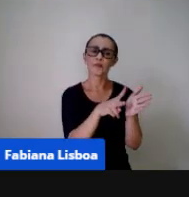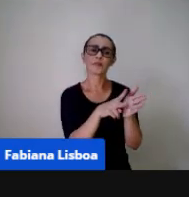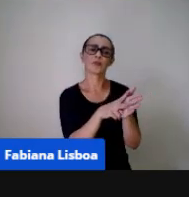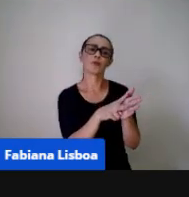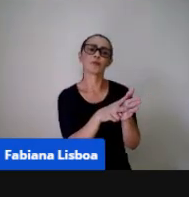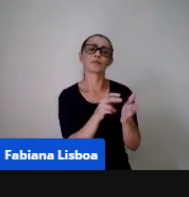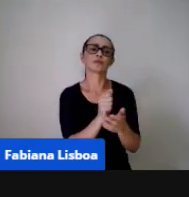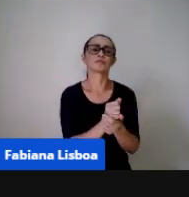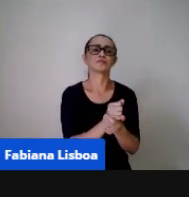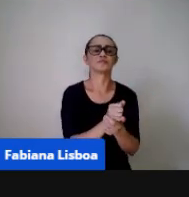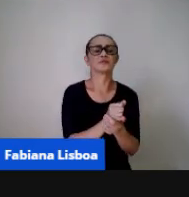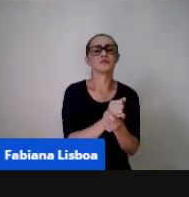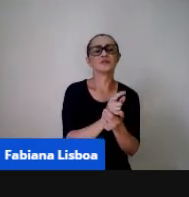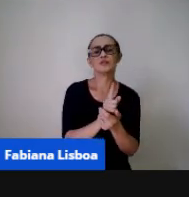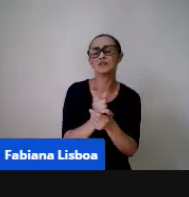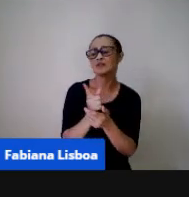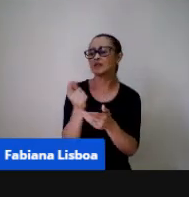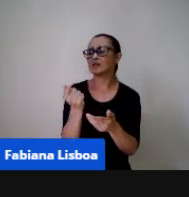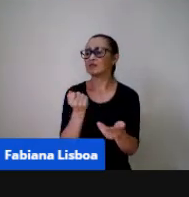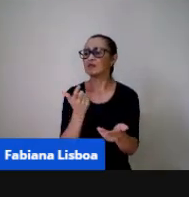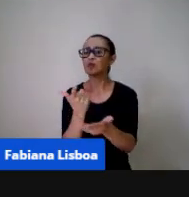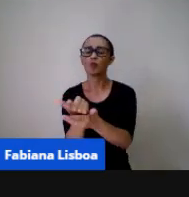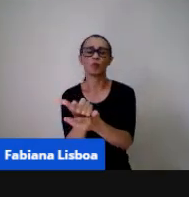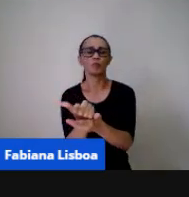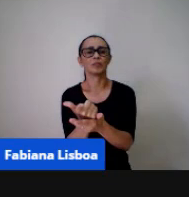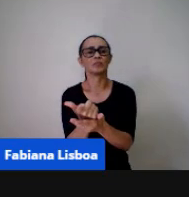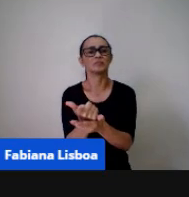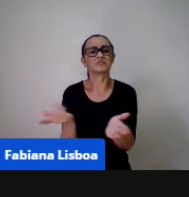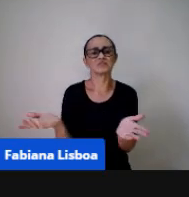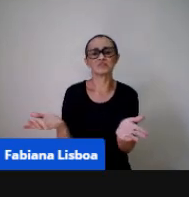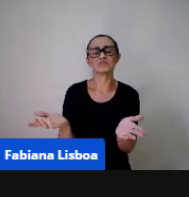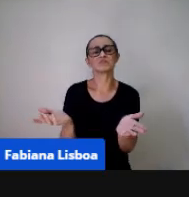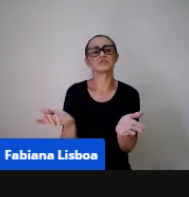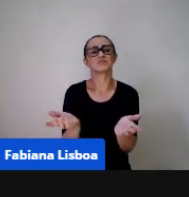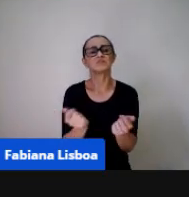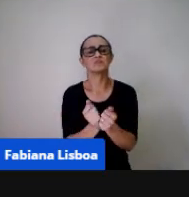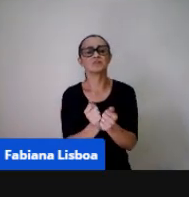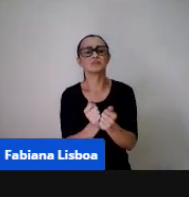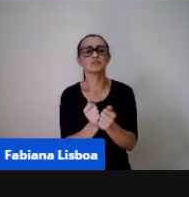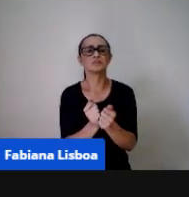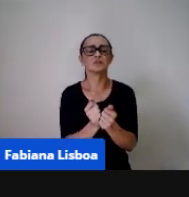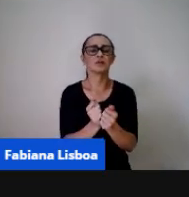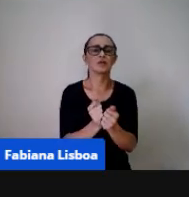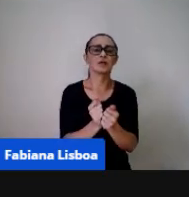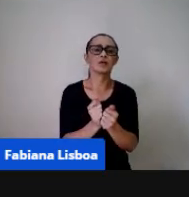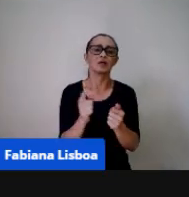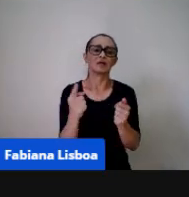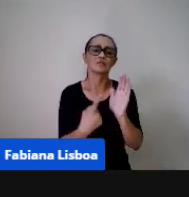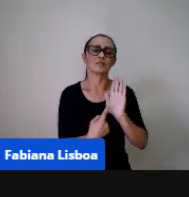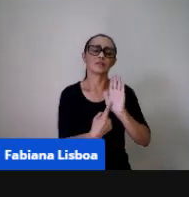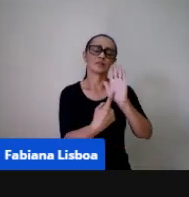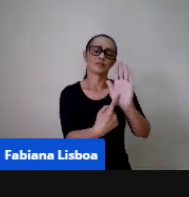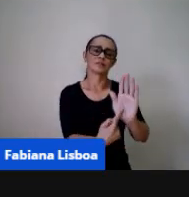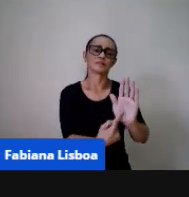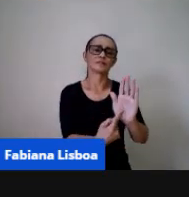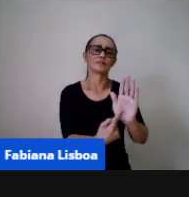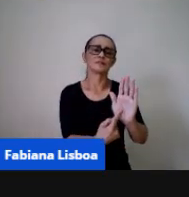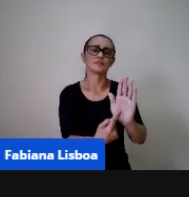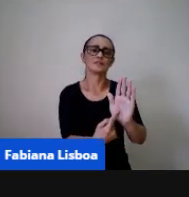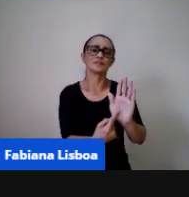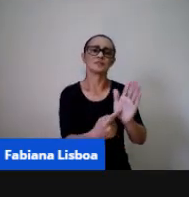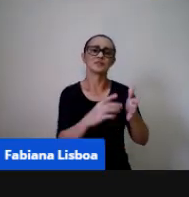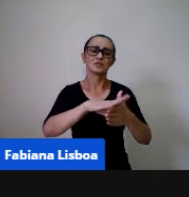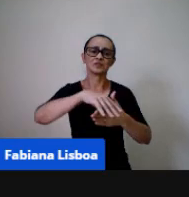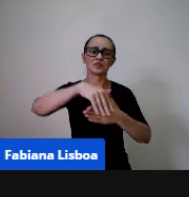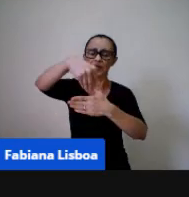para vender né? nas lojas de material para professores ou na internet às vezes apresenta aqueles aqueles calendários